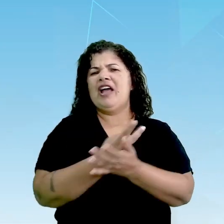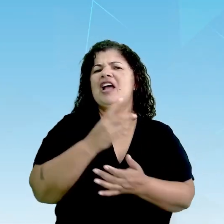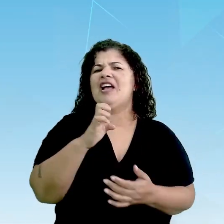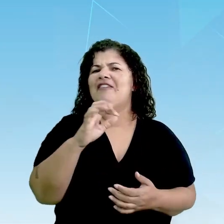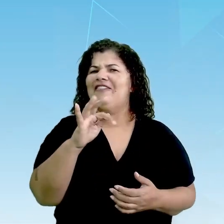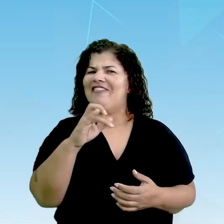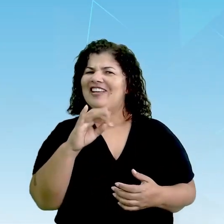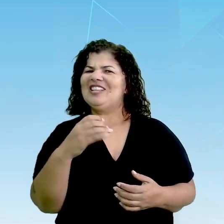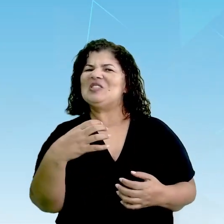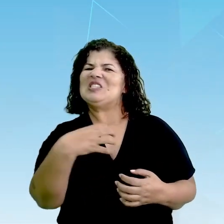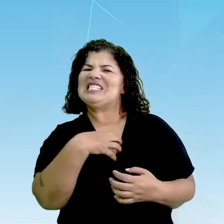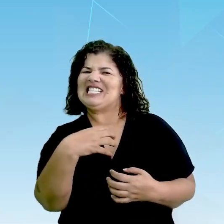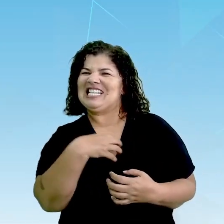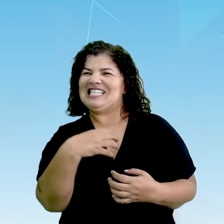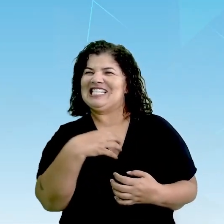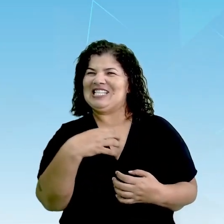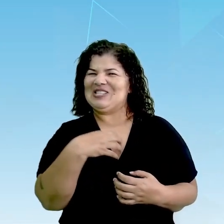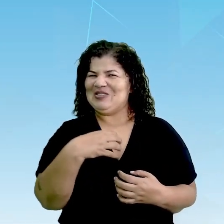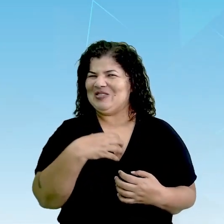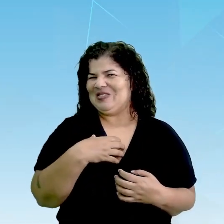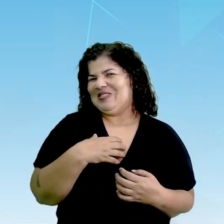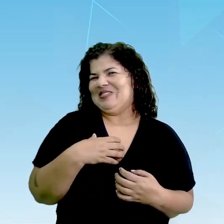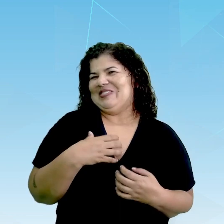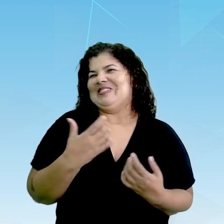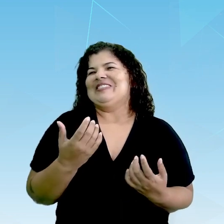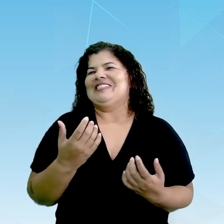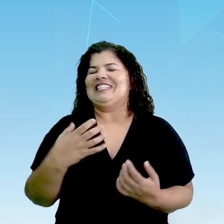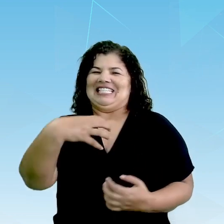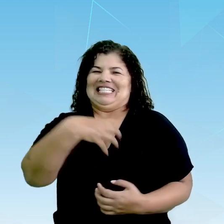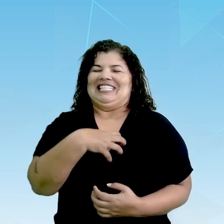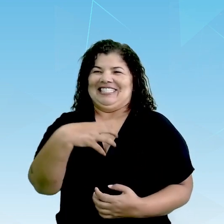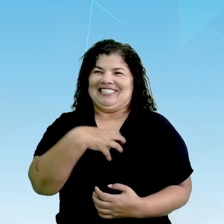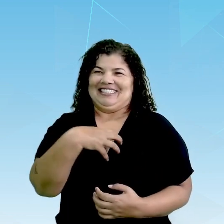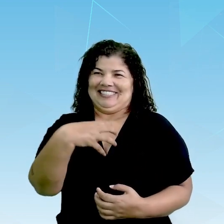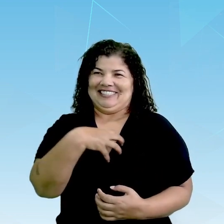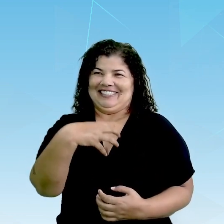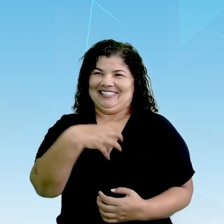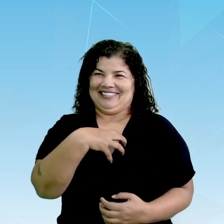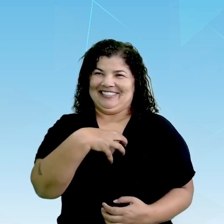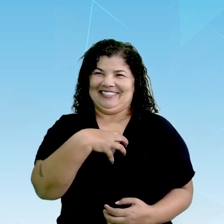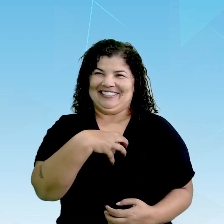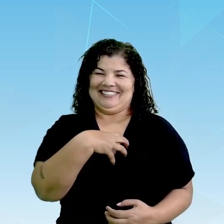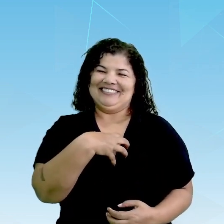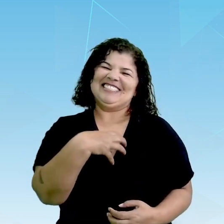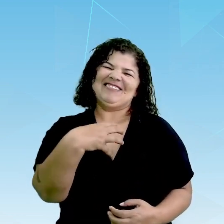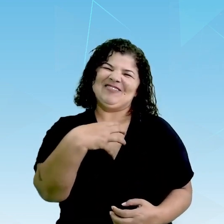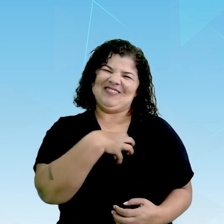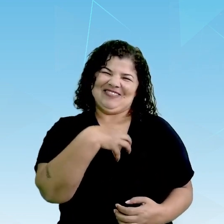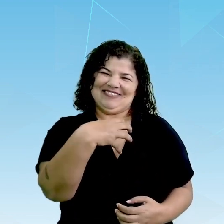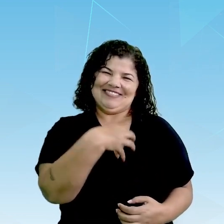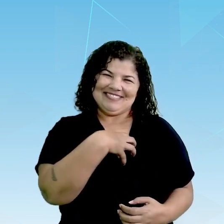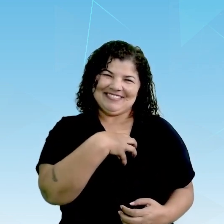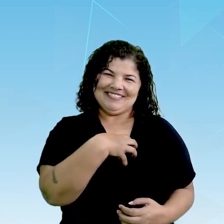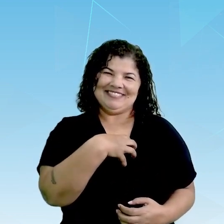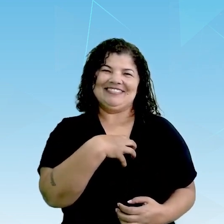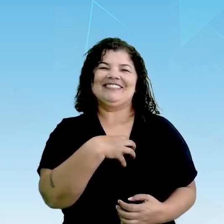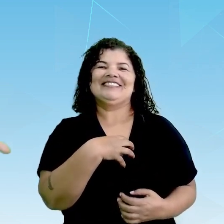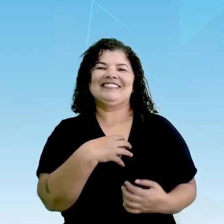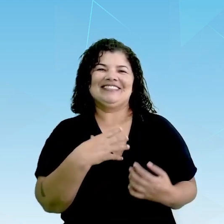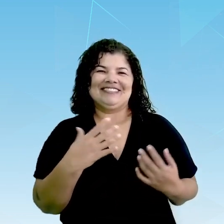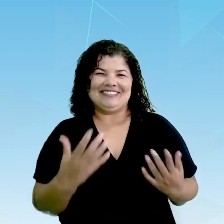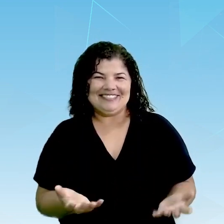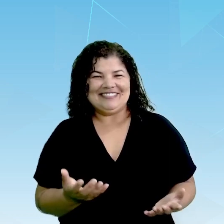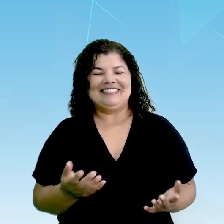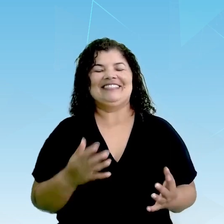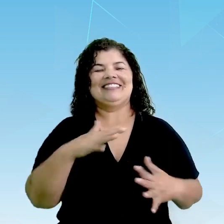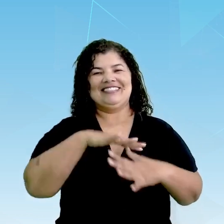perguntar aqui a professora Sueli. Professora, como é que é a palavra sentido? Olha aí, sentido em Libras, a língua